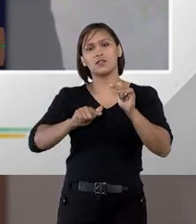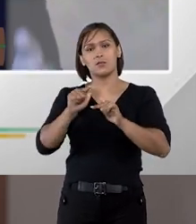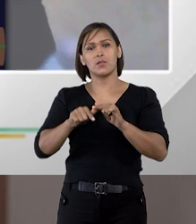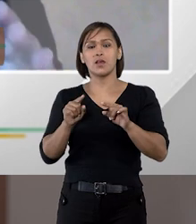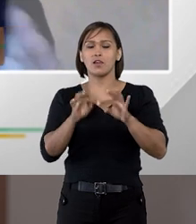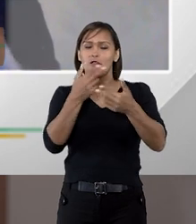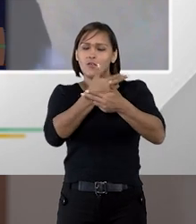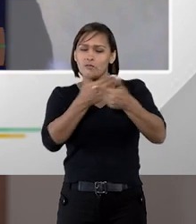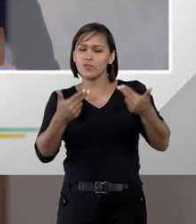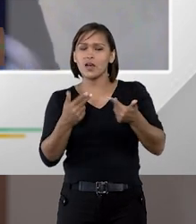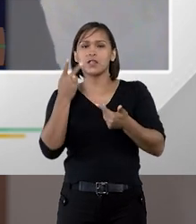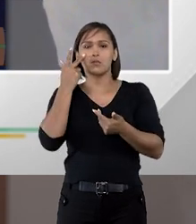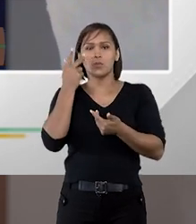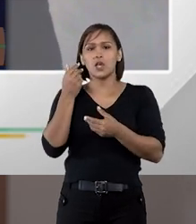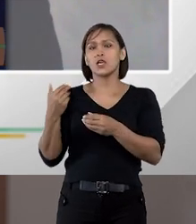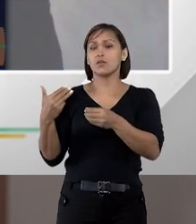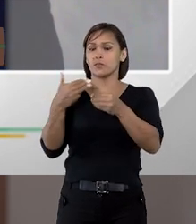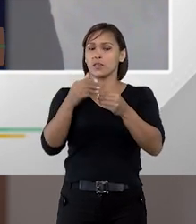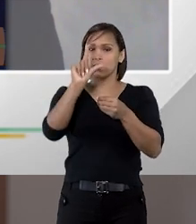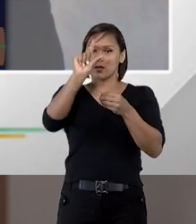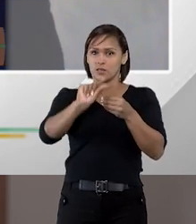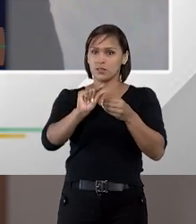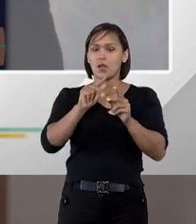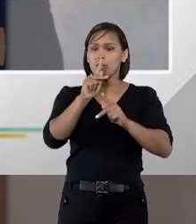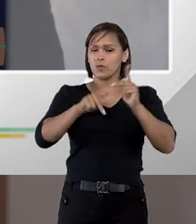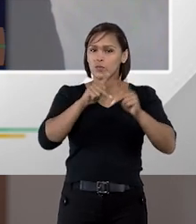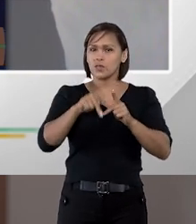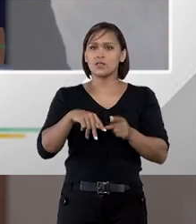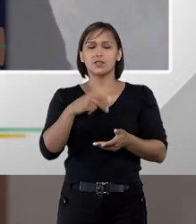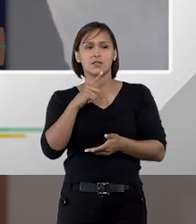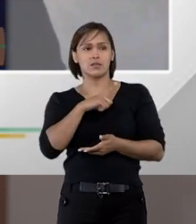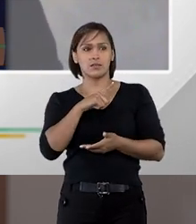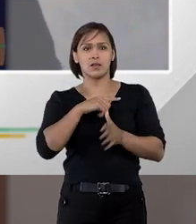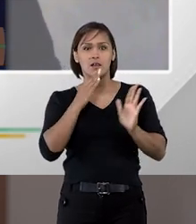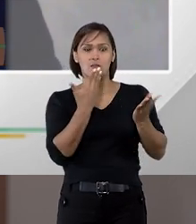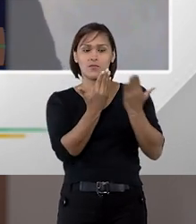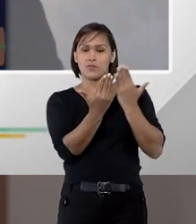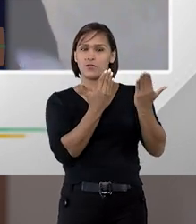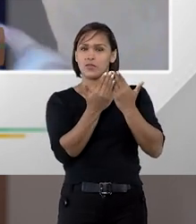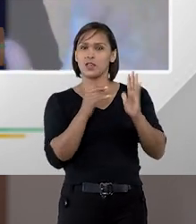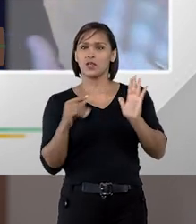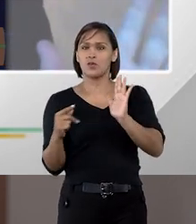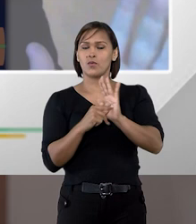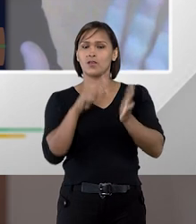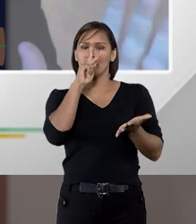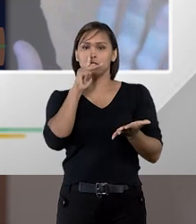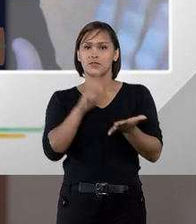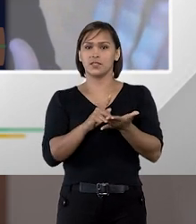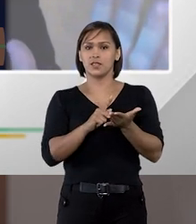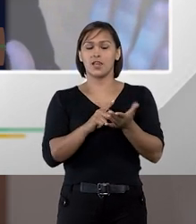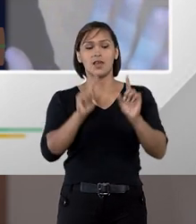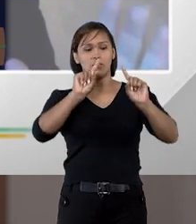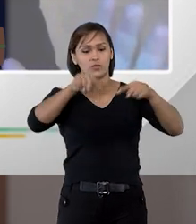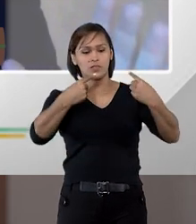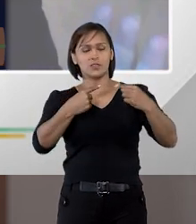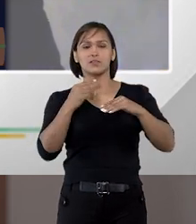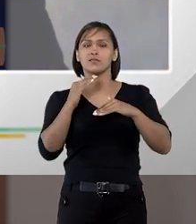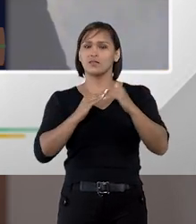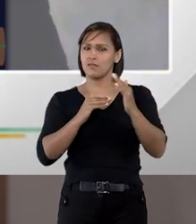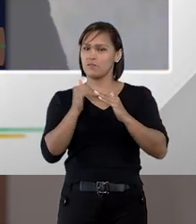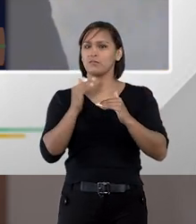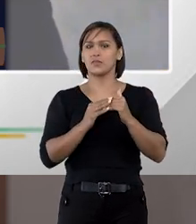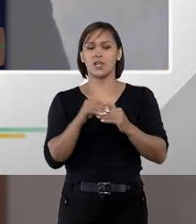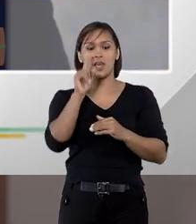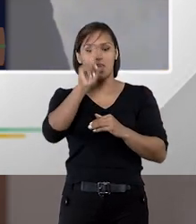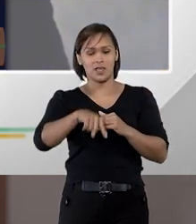atuações, enfim, é muito comum em pequenos municípios você ter essa realidade. E aí, esse vai ser o grande desafio, me parece, na prática.